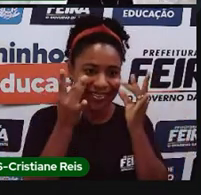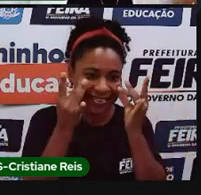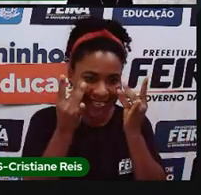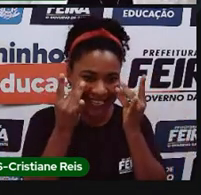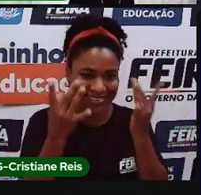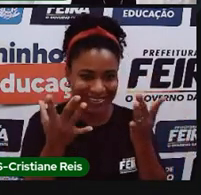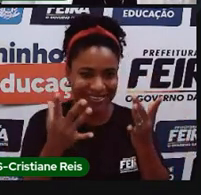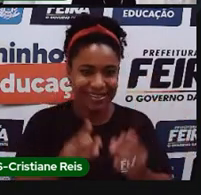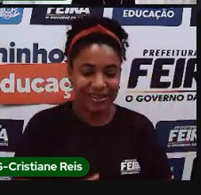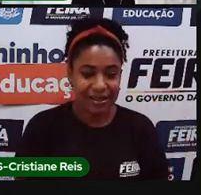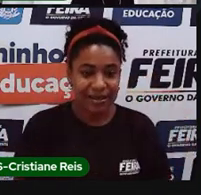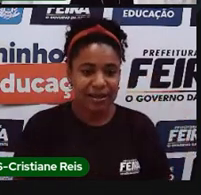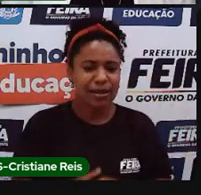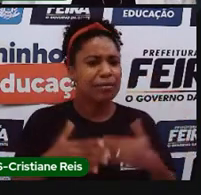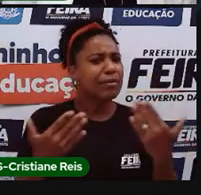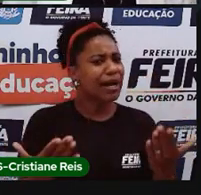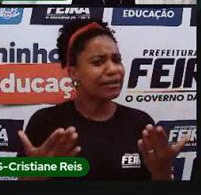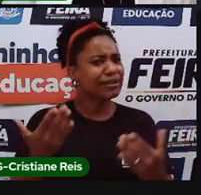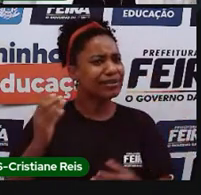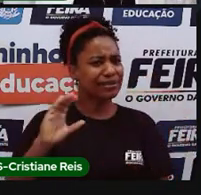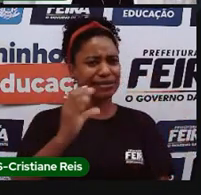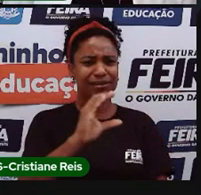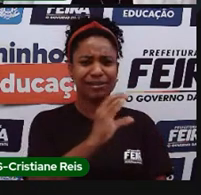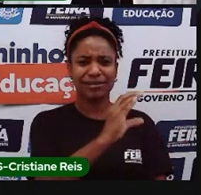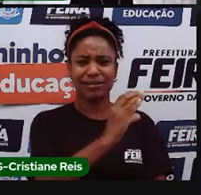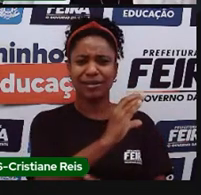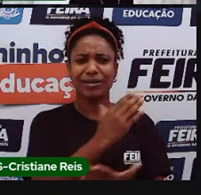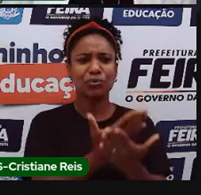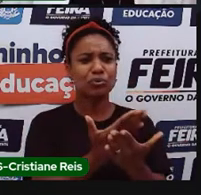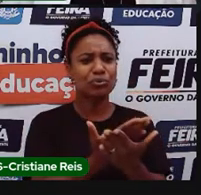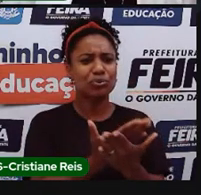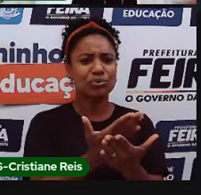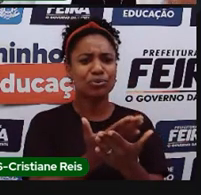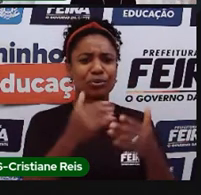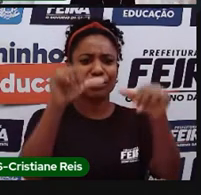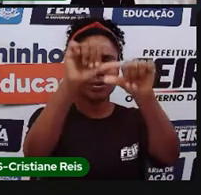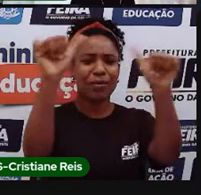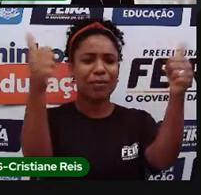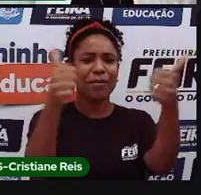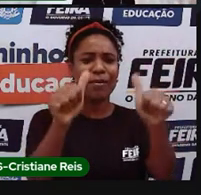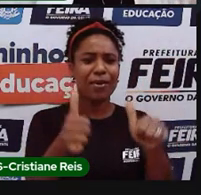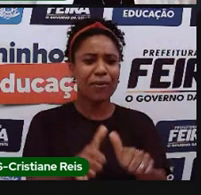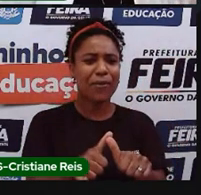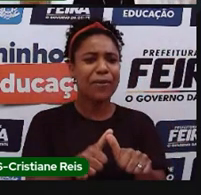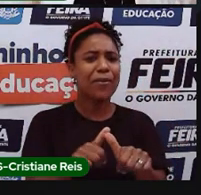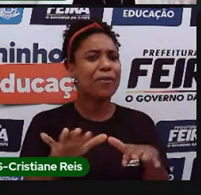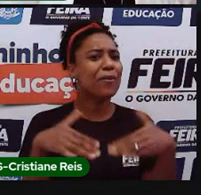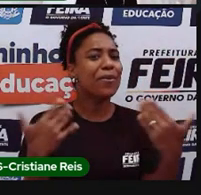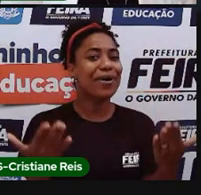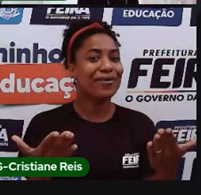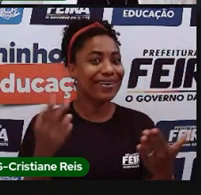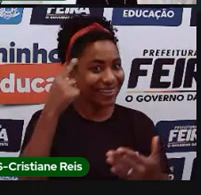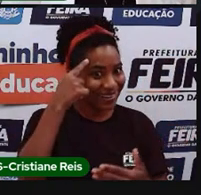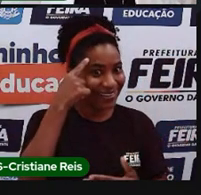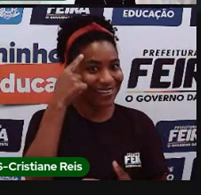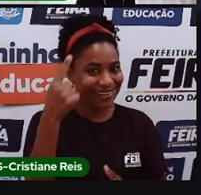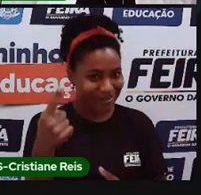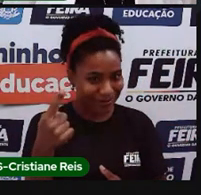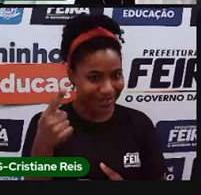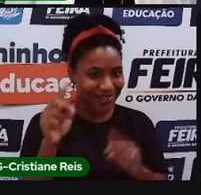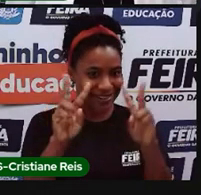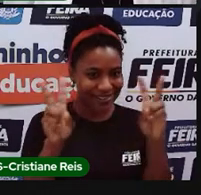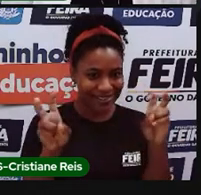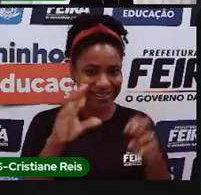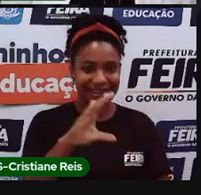Mas que ciência será essa, né, que faz esses mapas? É a cartografia. Lembra da ideia de alguns mapas serem